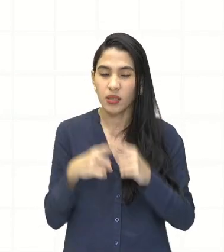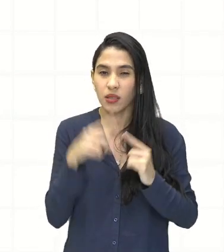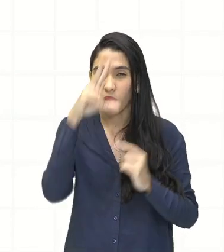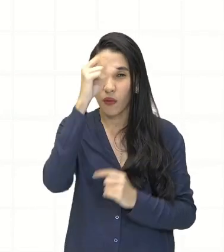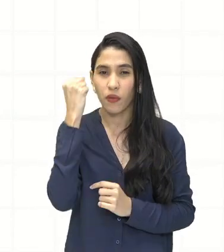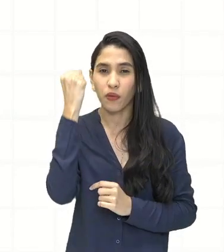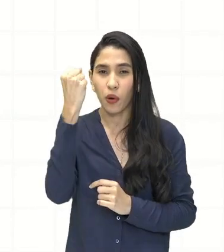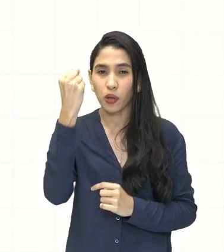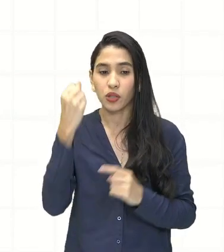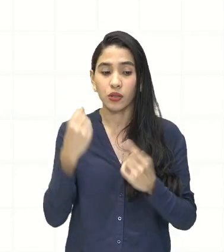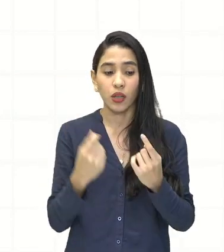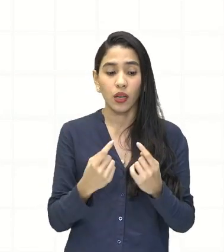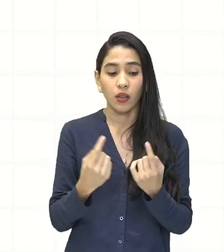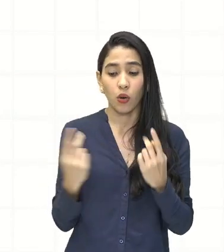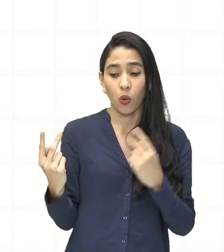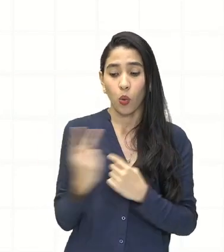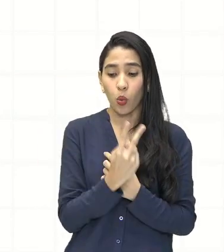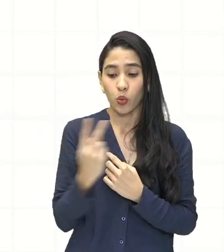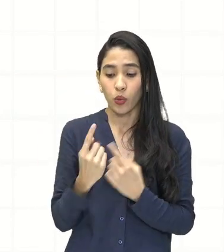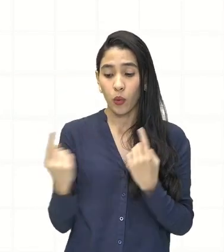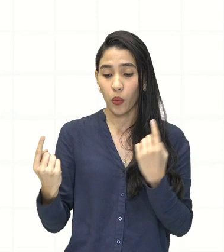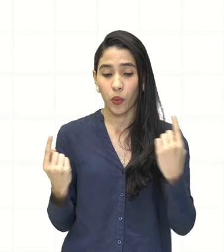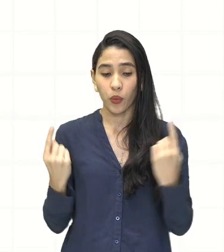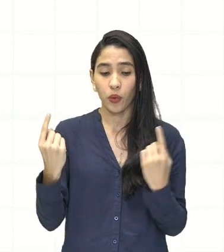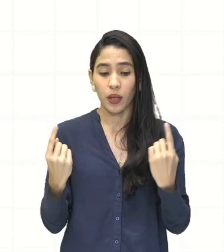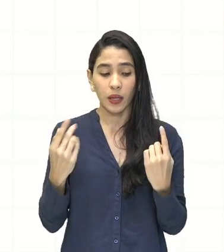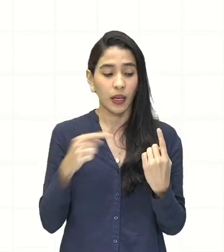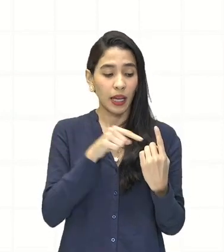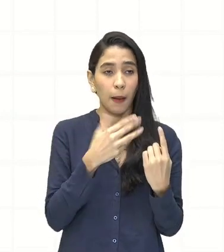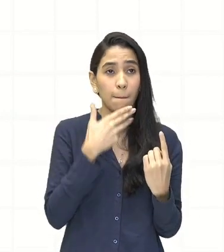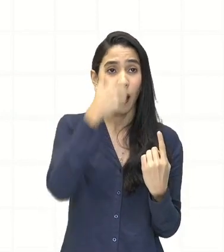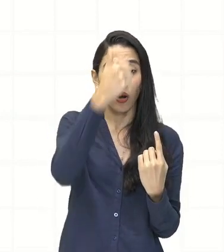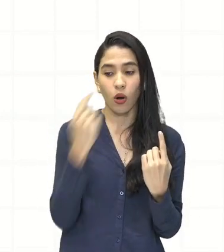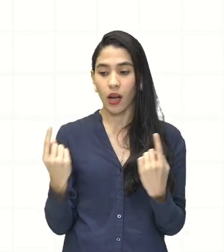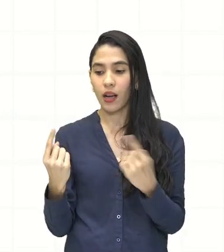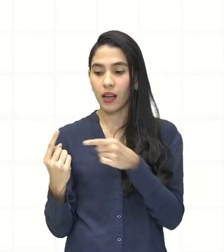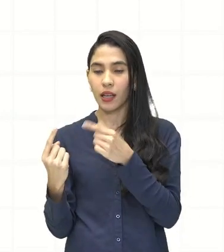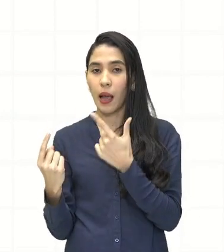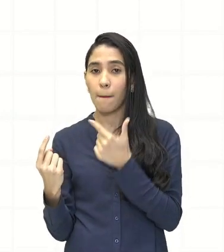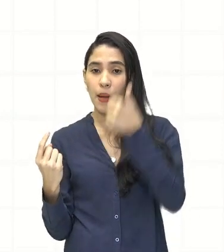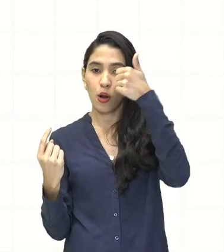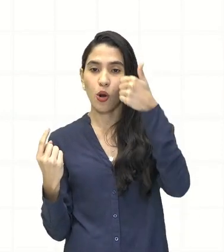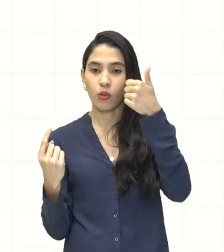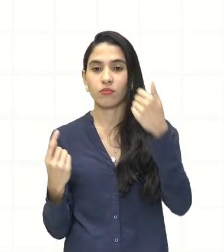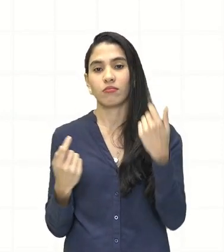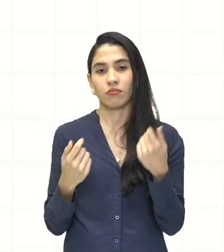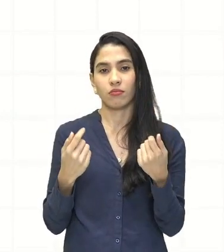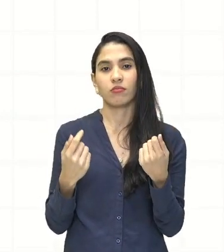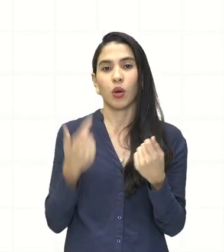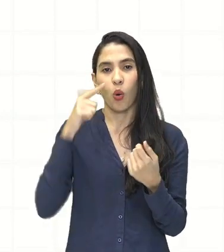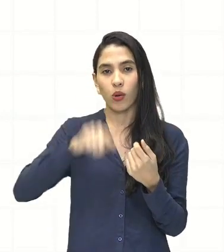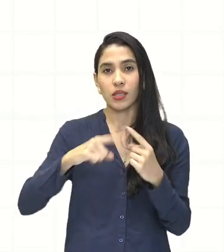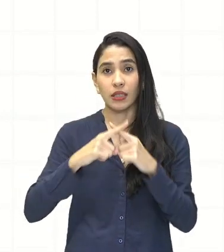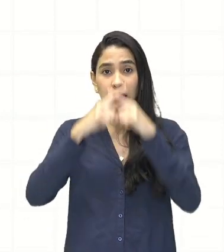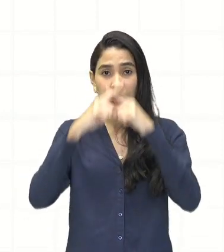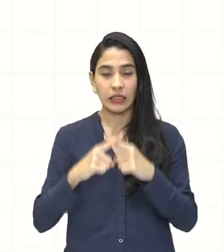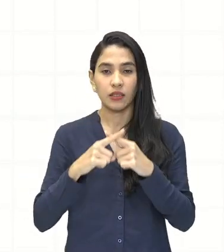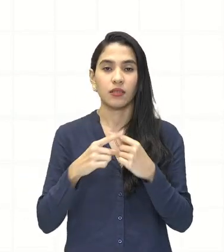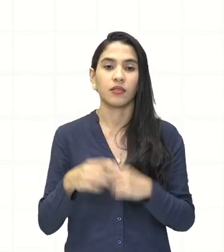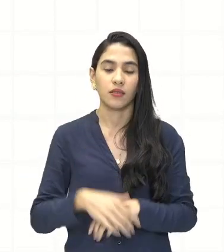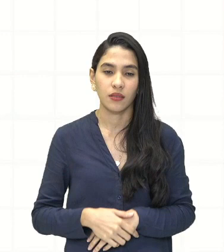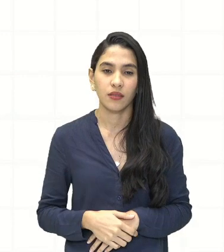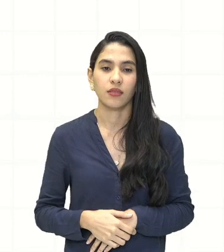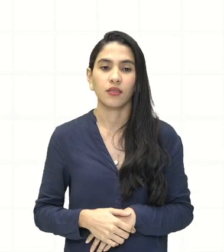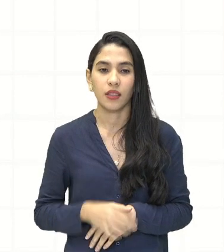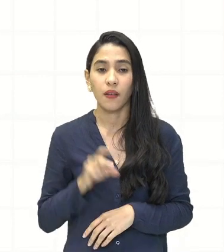um vai querer ser melhor que o outro. Para quê? Para poder se manter na concorrência entre essas empresas. E